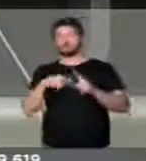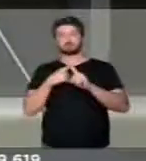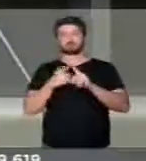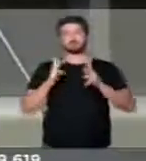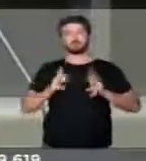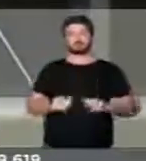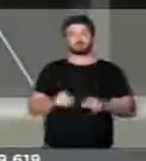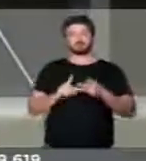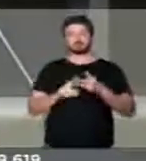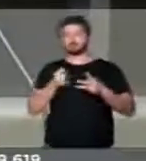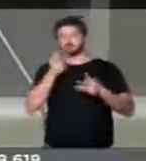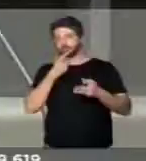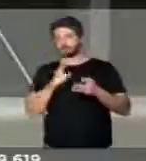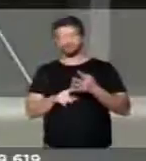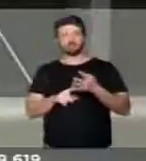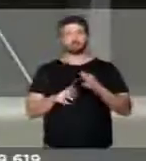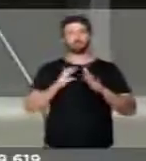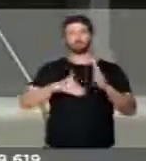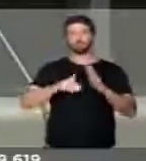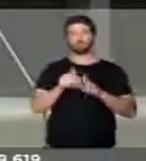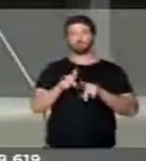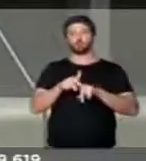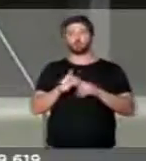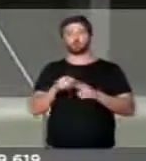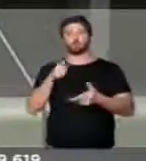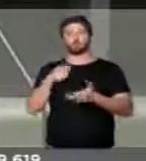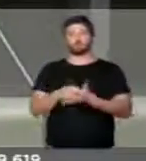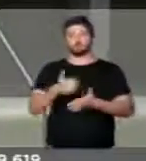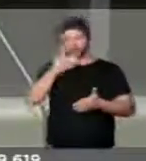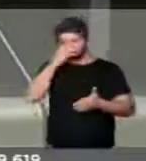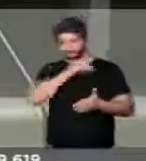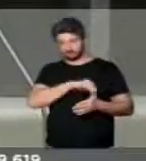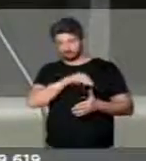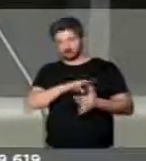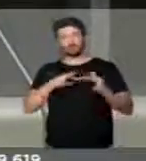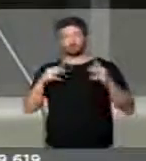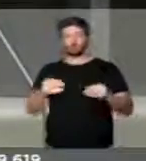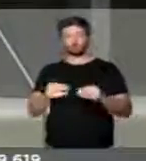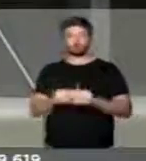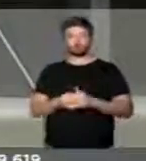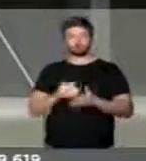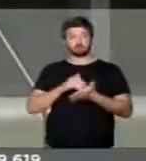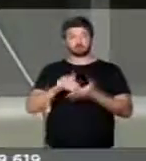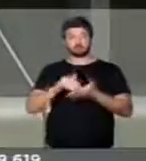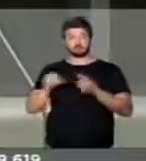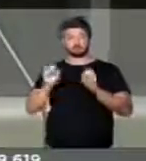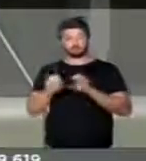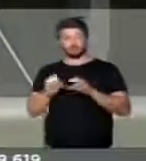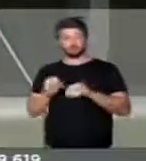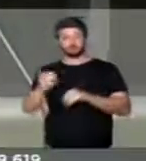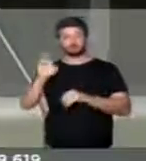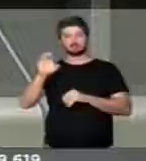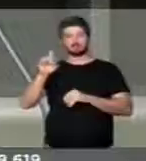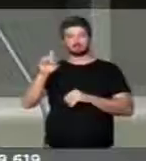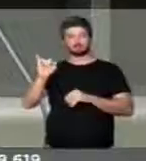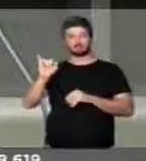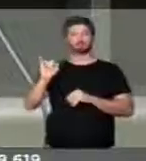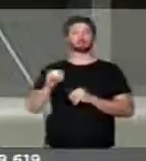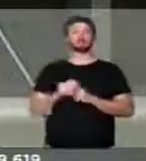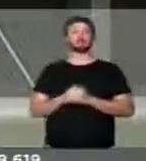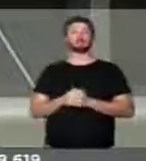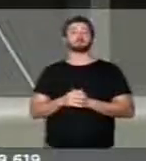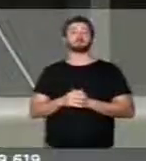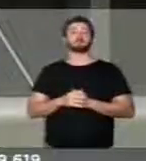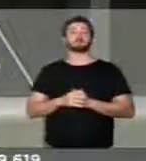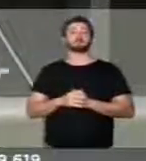higiene, remédios, manutenção e pagamento de pessoal. A Secretaria de Educação cedia seis profissionais